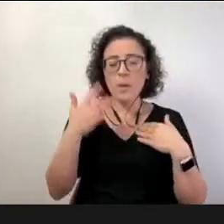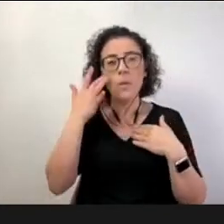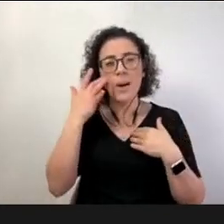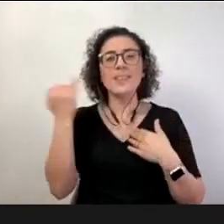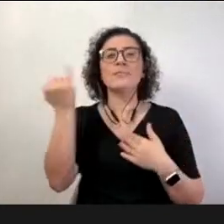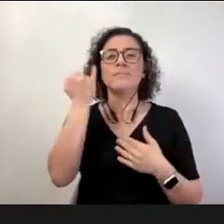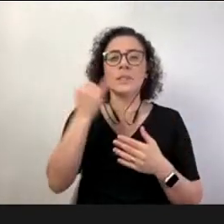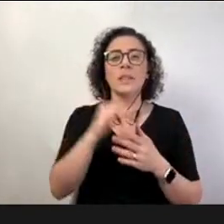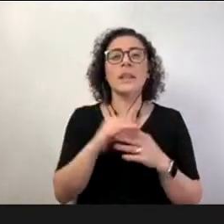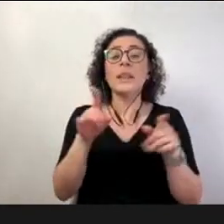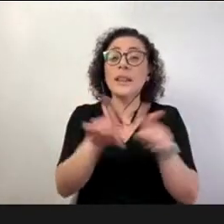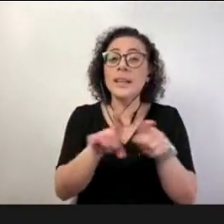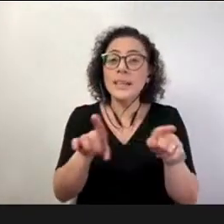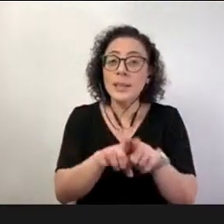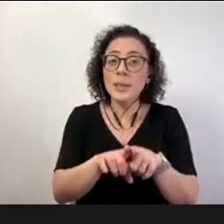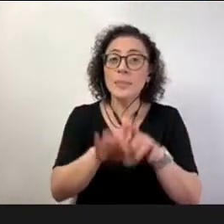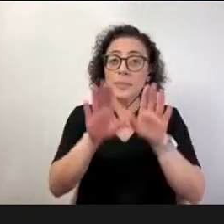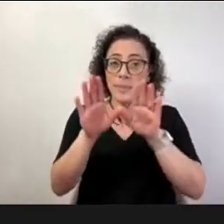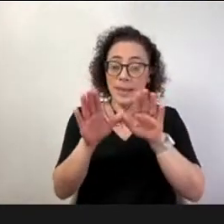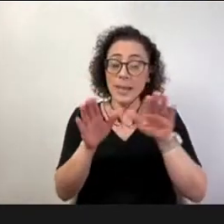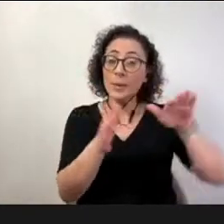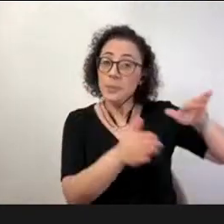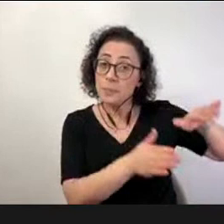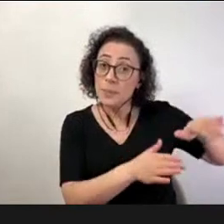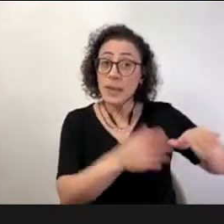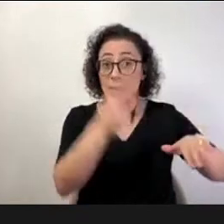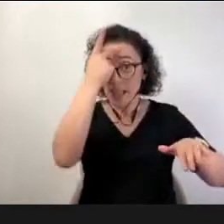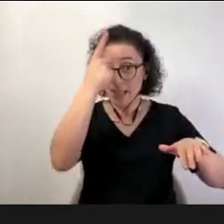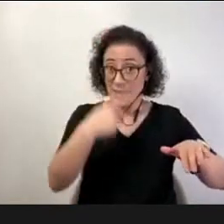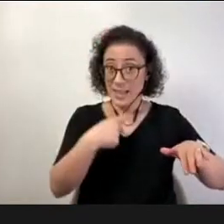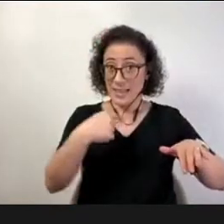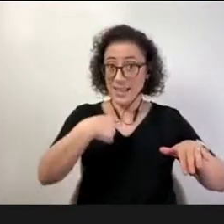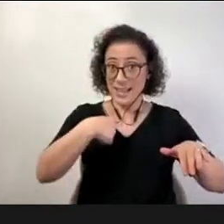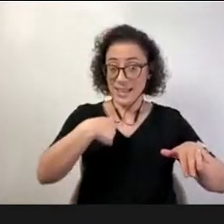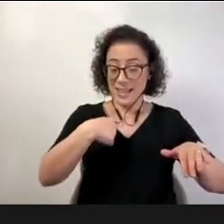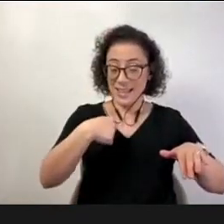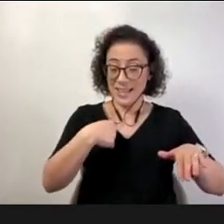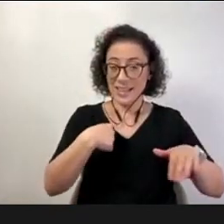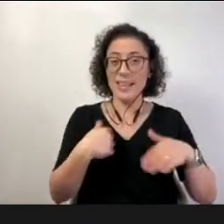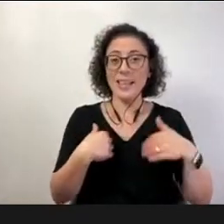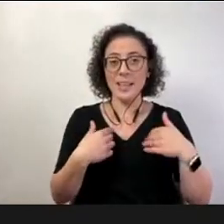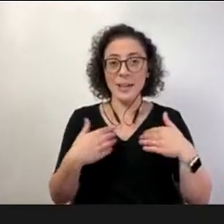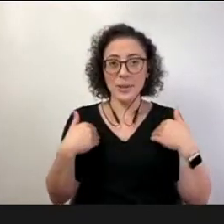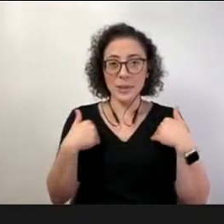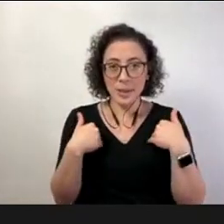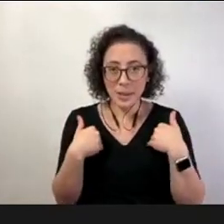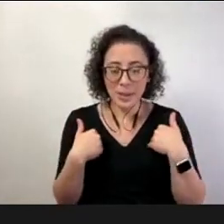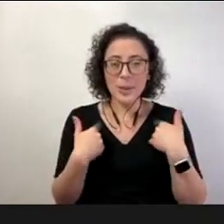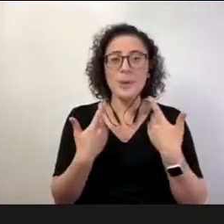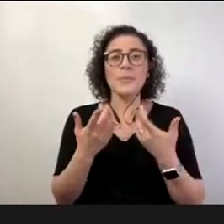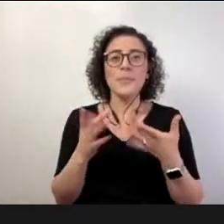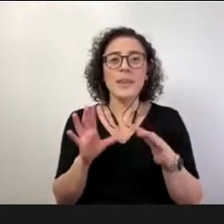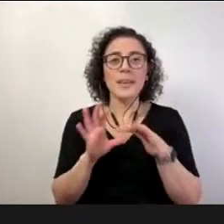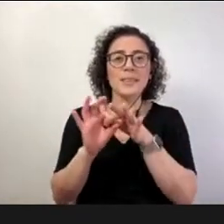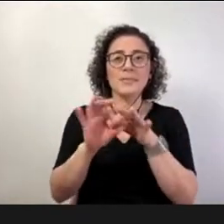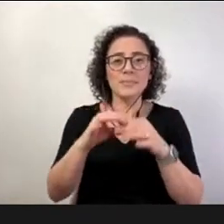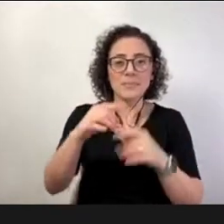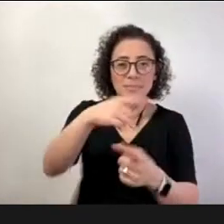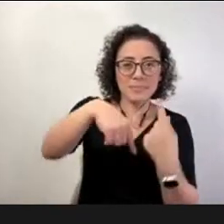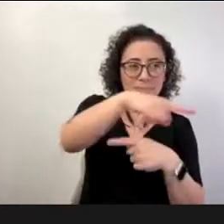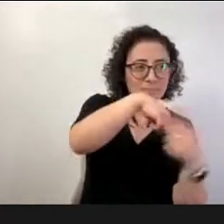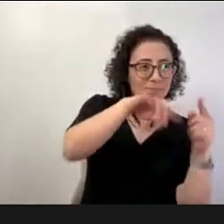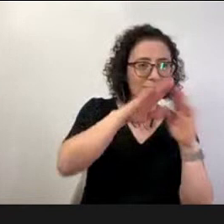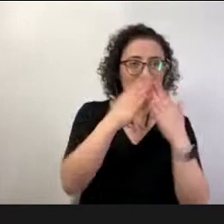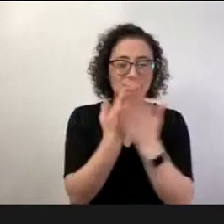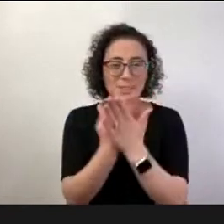parênteses aqui de um processo individual que eu vivi enquanto pequena parte integrante desse coletivo escolar que